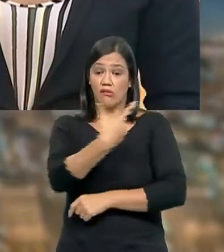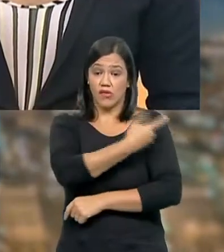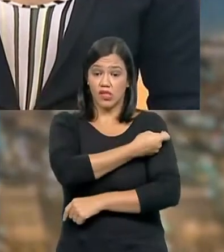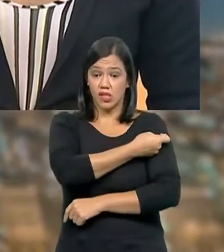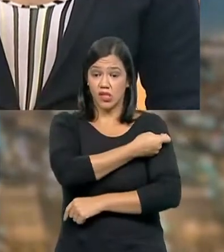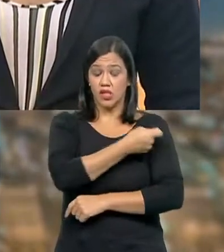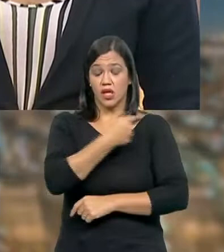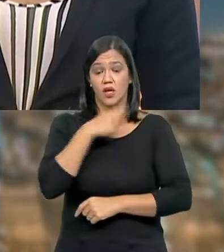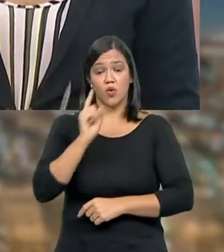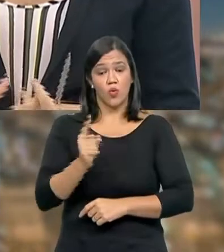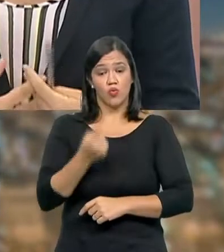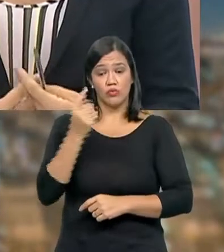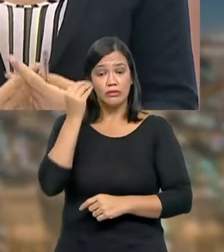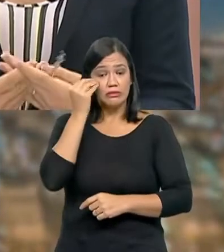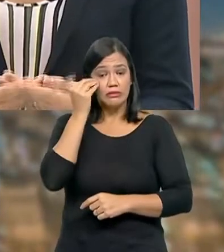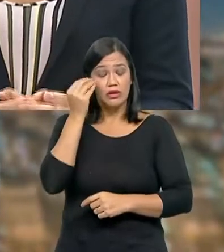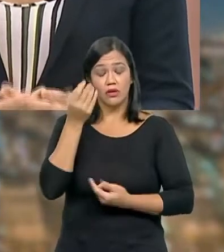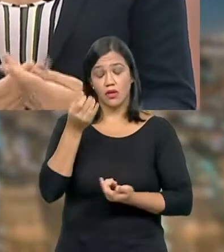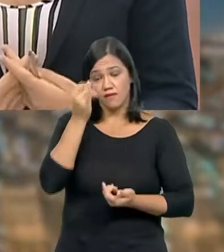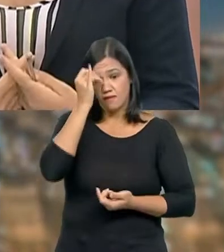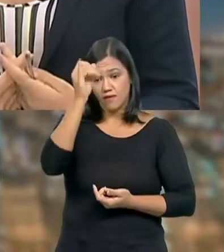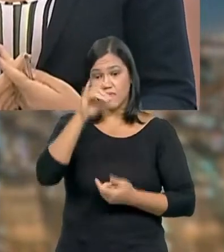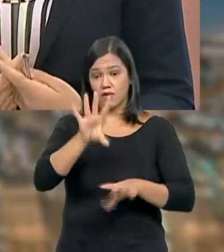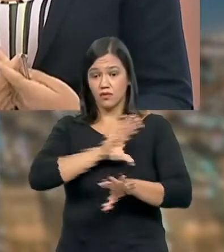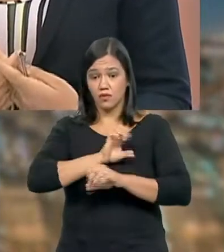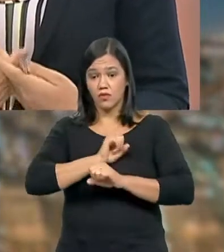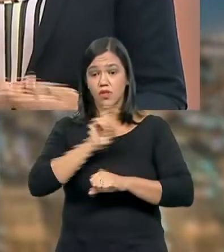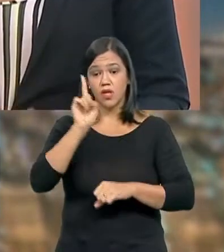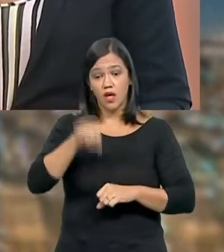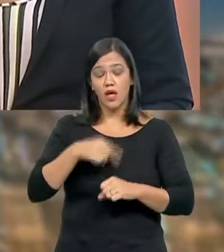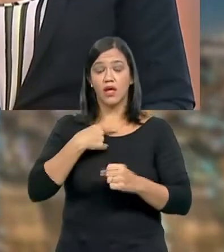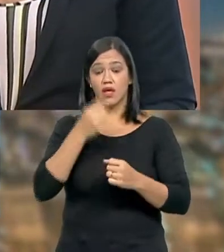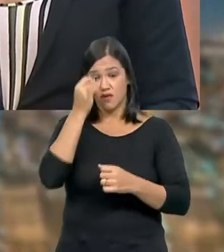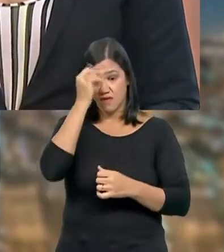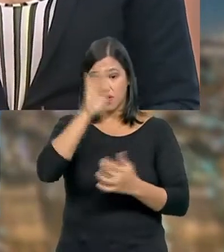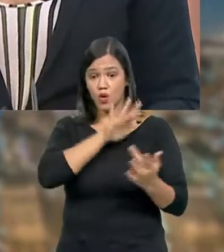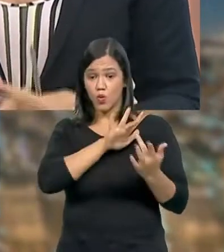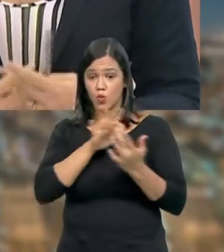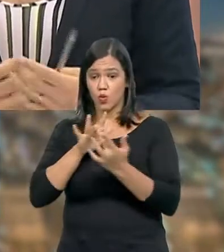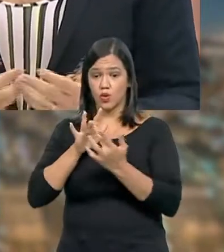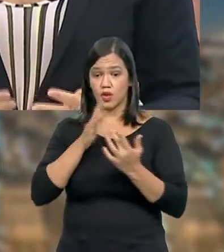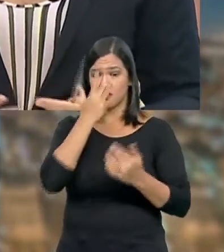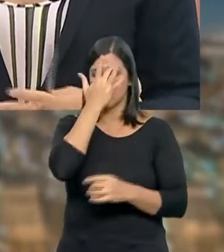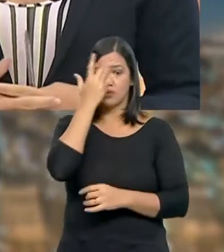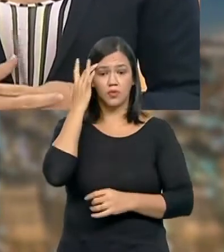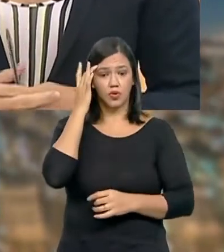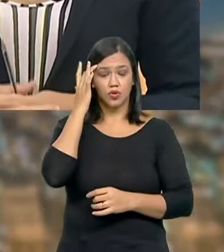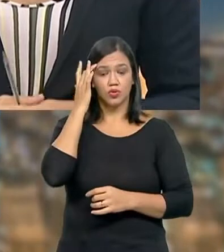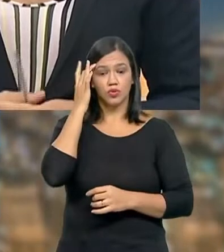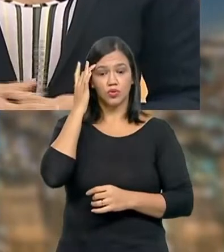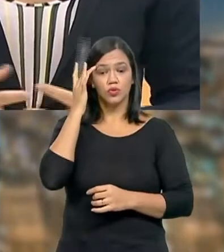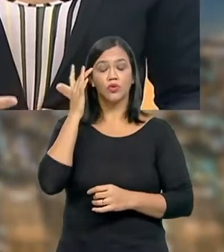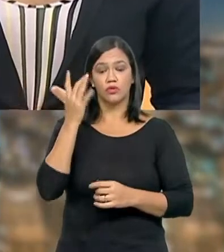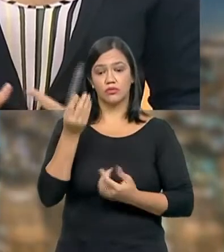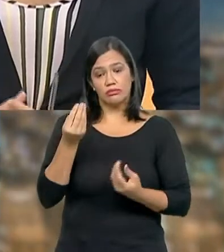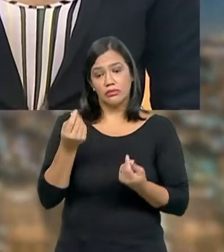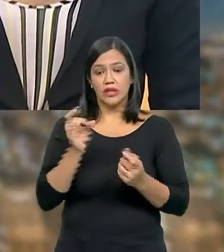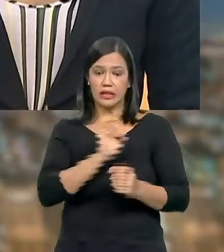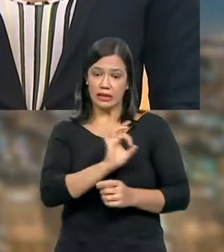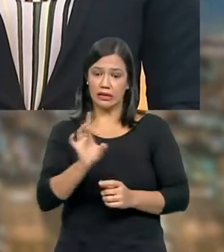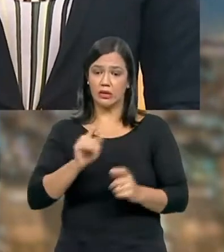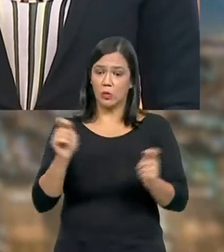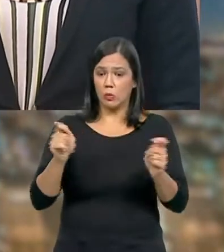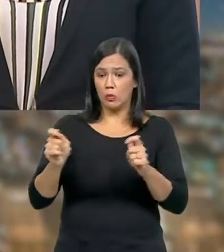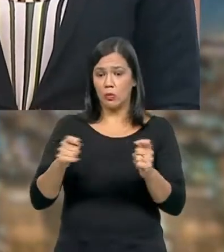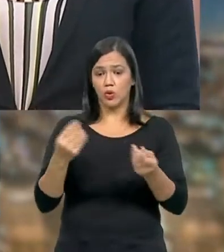única forma de evitar a contaminação é justamente evitar o contato com outras pessoas, né, dentro das possibilidades de cada